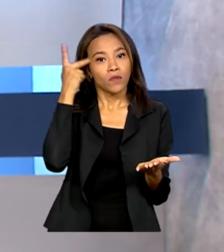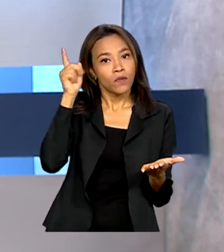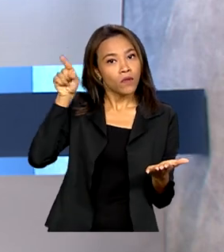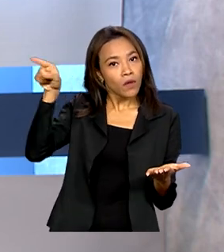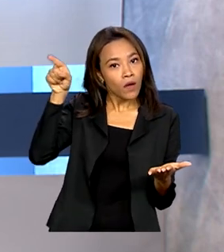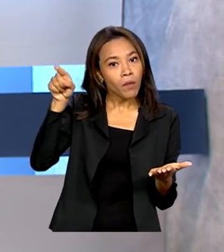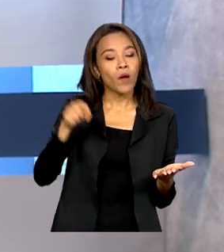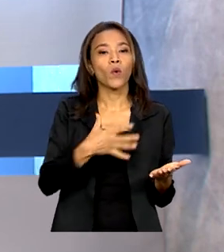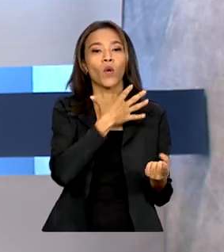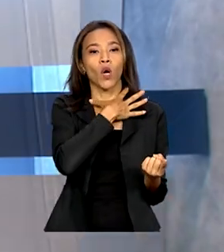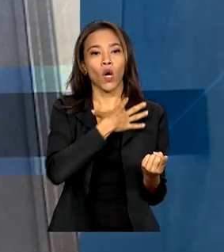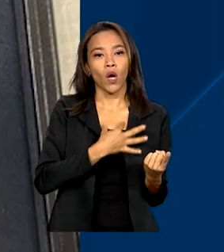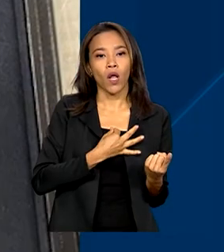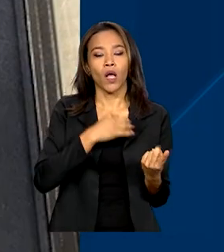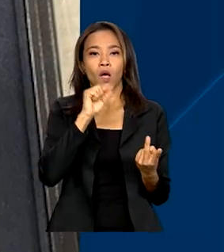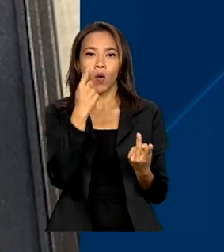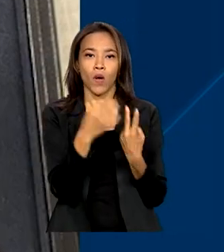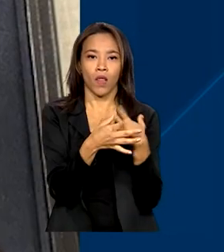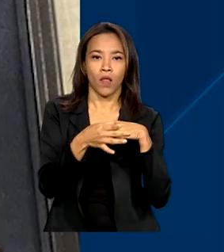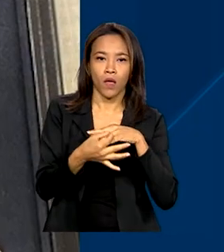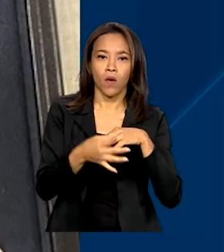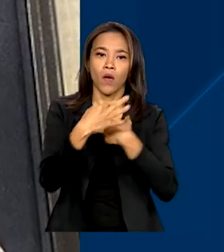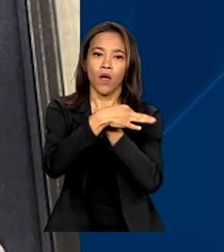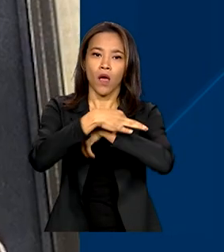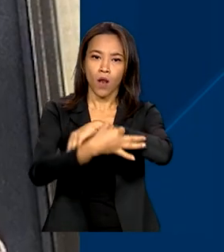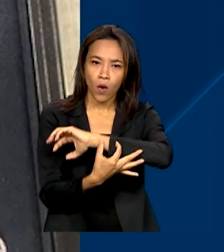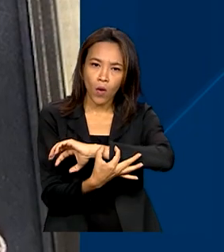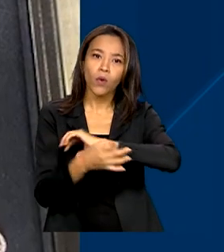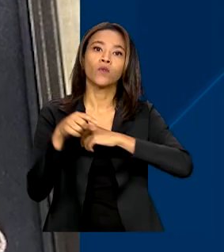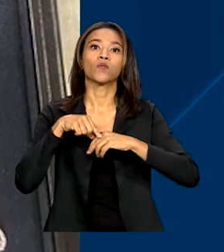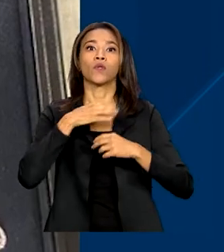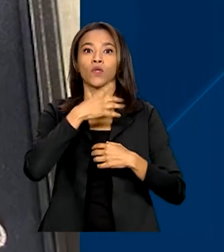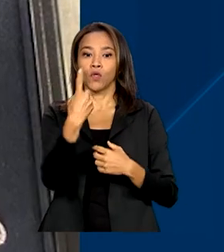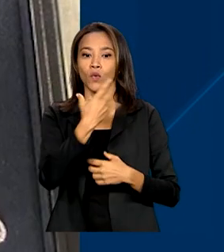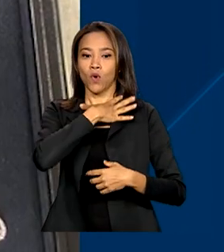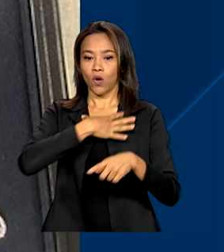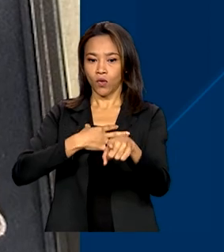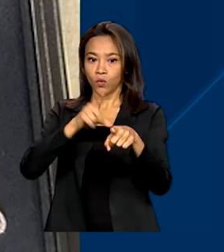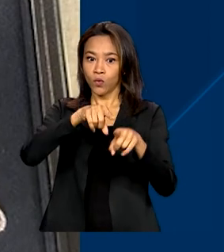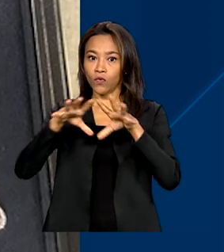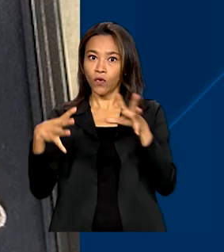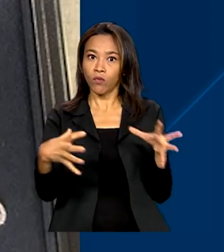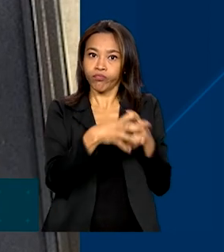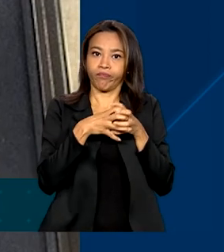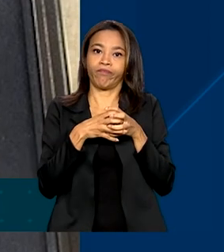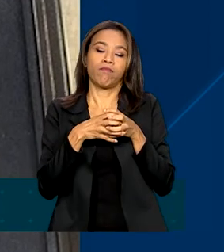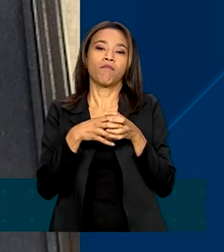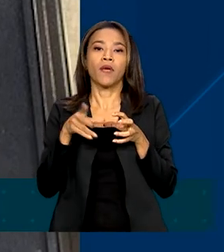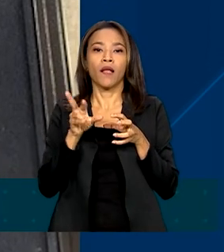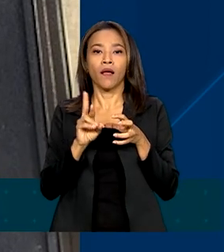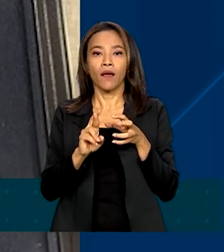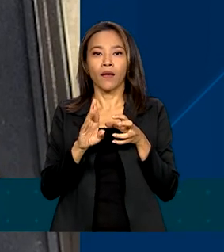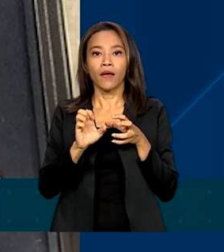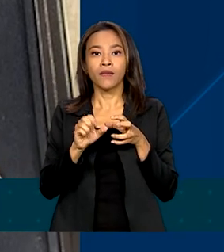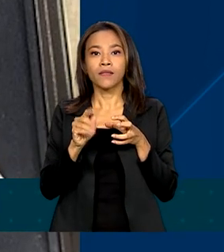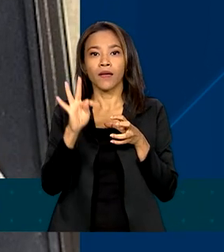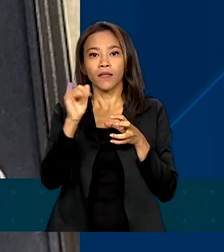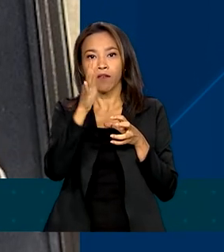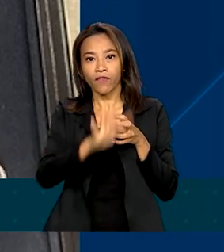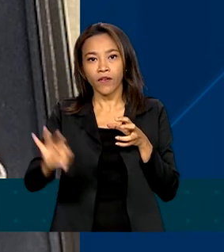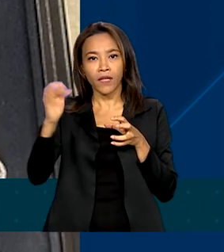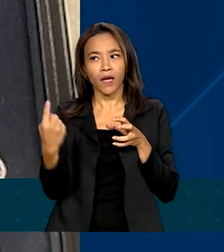colar, um anel, um relógio e um par de brincos de diamantes foram apreendidos pela Receita Federal em outubro de